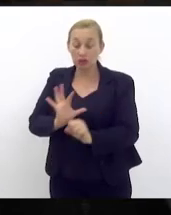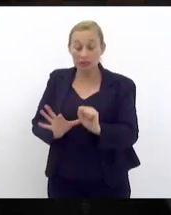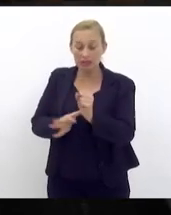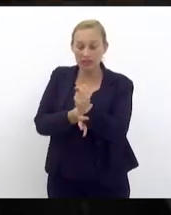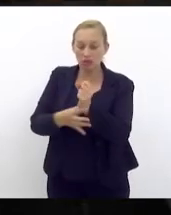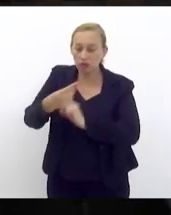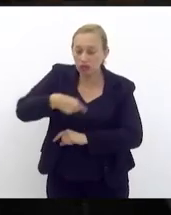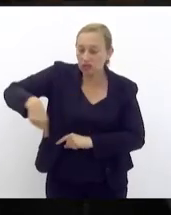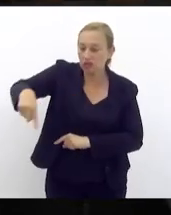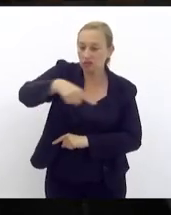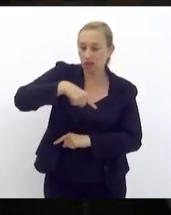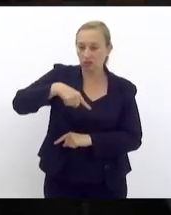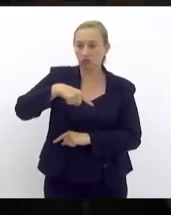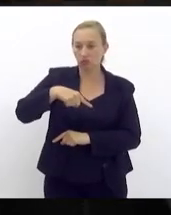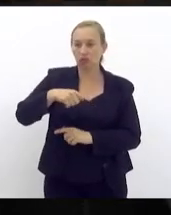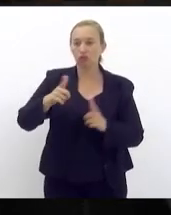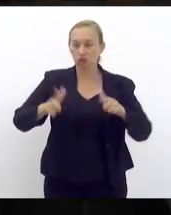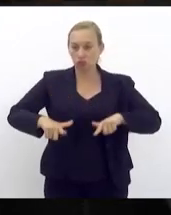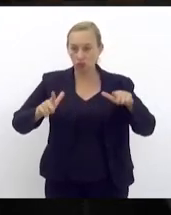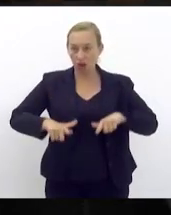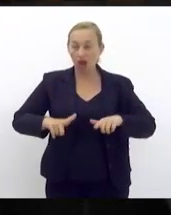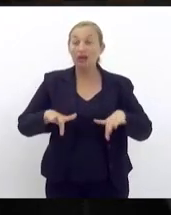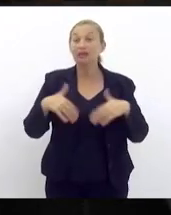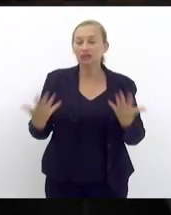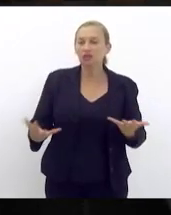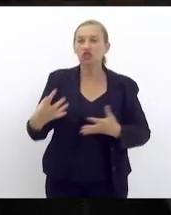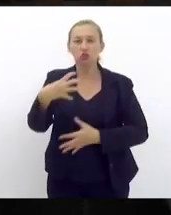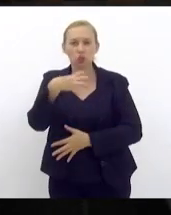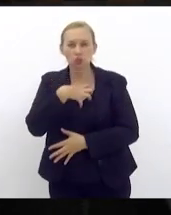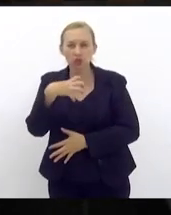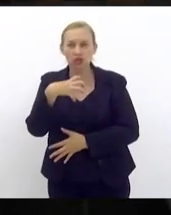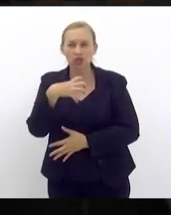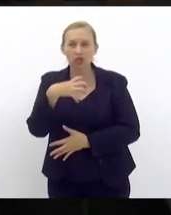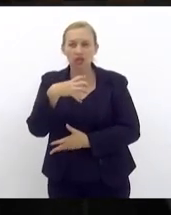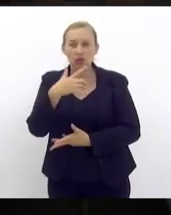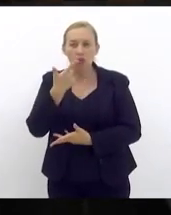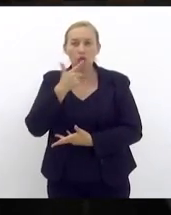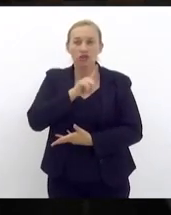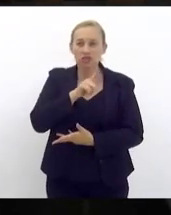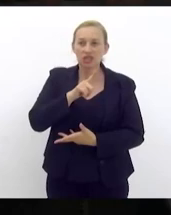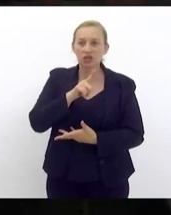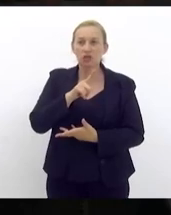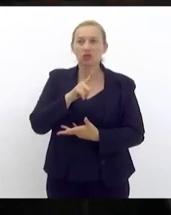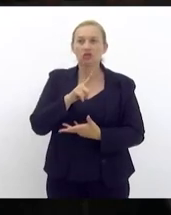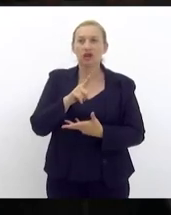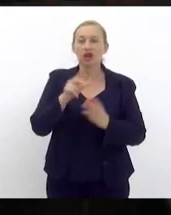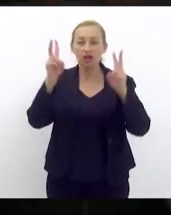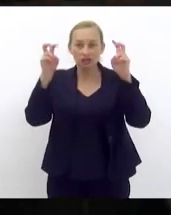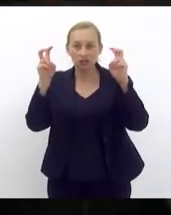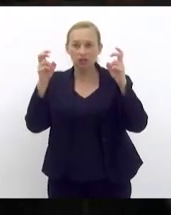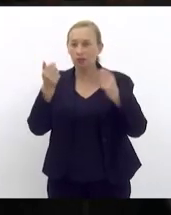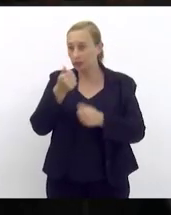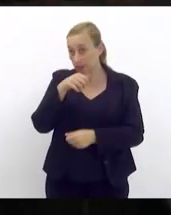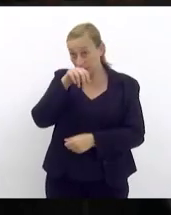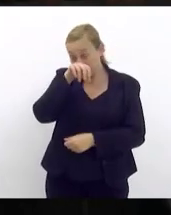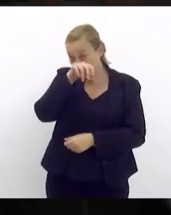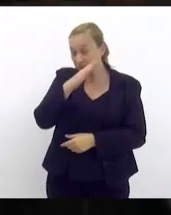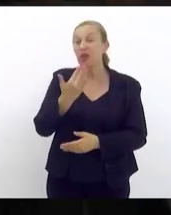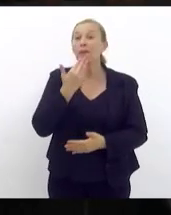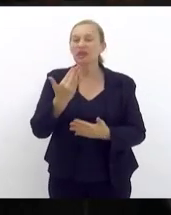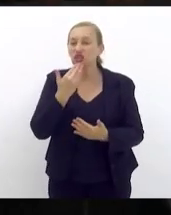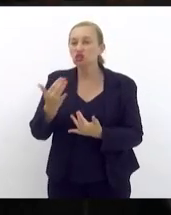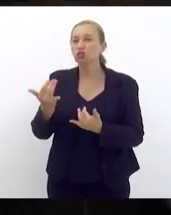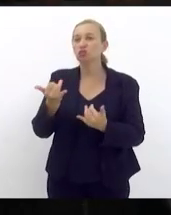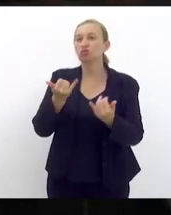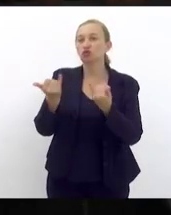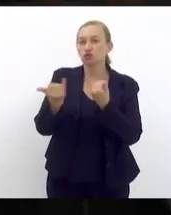entorno e dentro do estádio então assim a gente conseguiu ver várias questões que a gente vai estar fazendo pedidos de informação